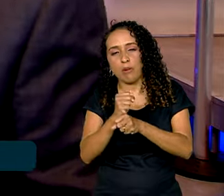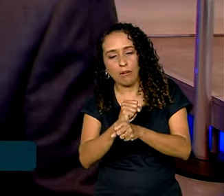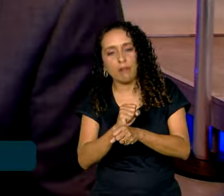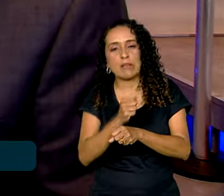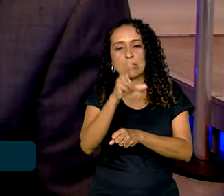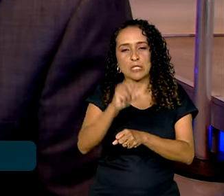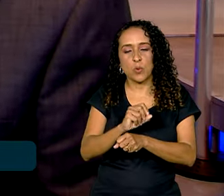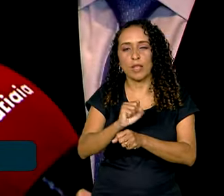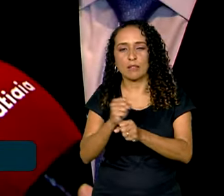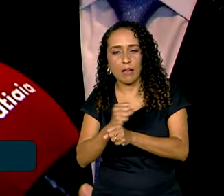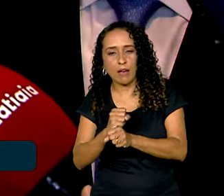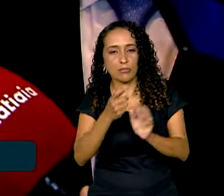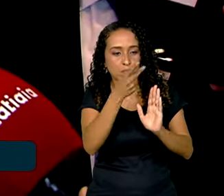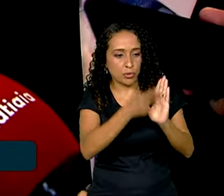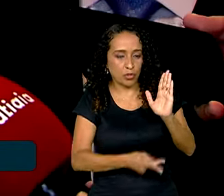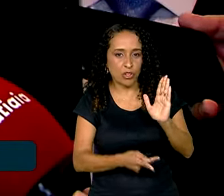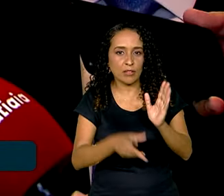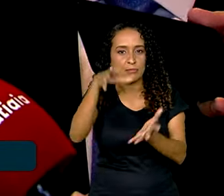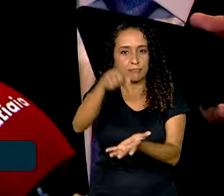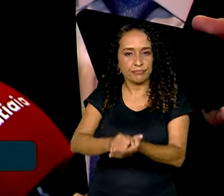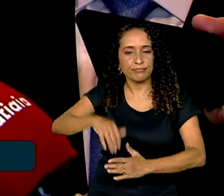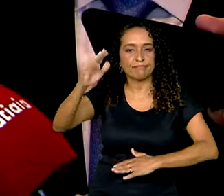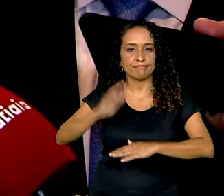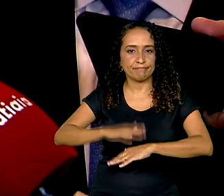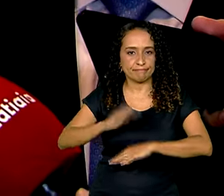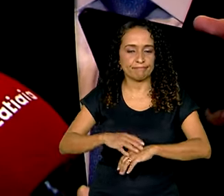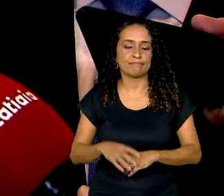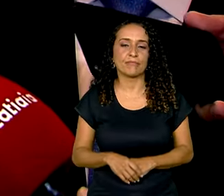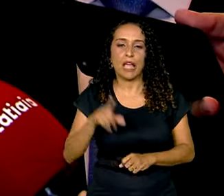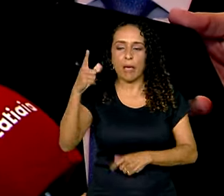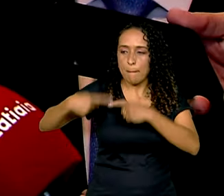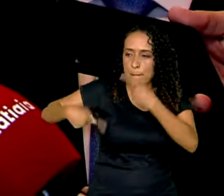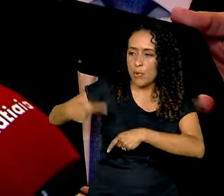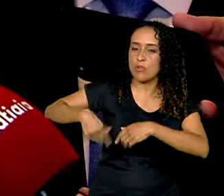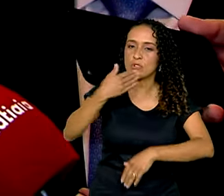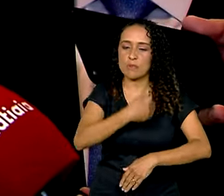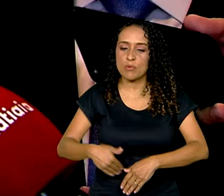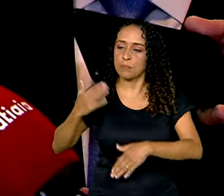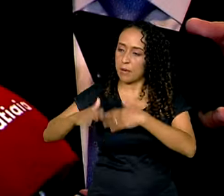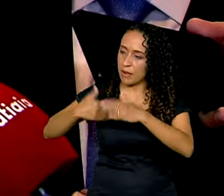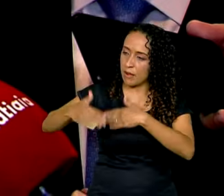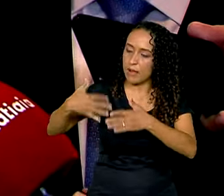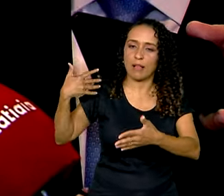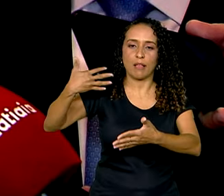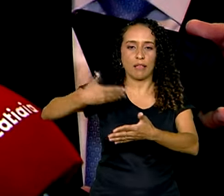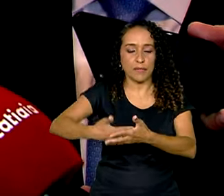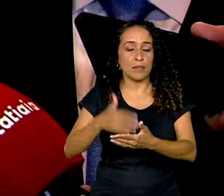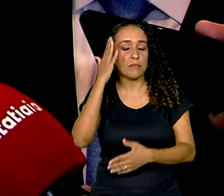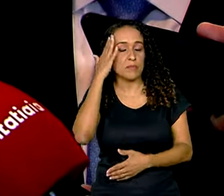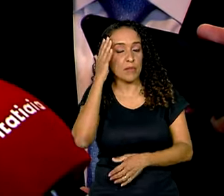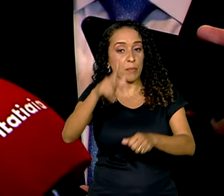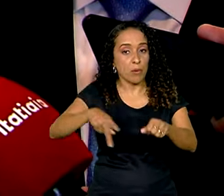projeto sair do papel. São políticas públicas que vão sendo implementadas e amadurecendo durante o tempo. Nós sabemos que um